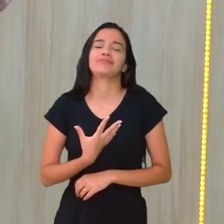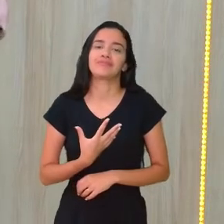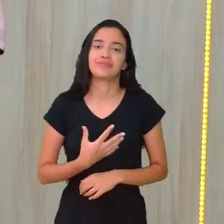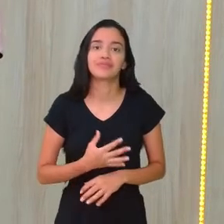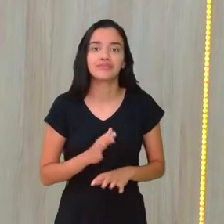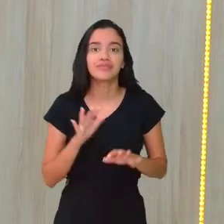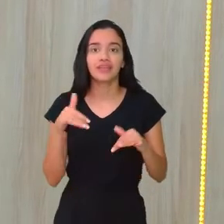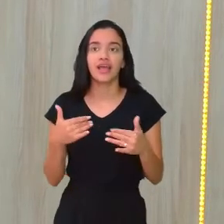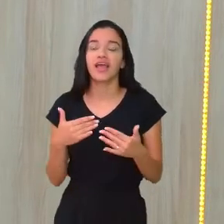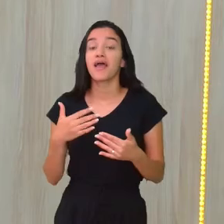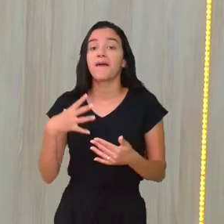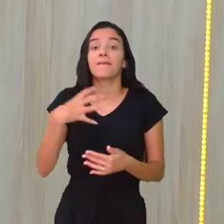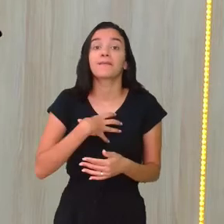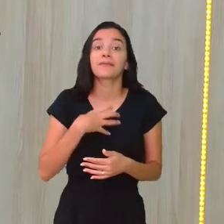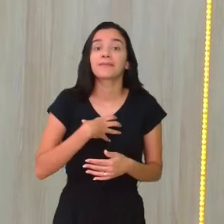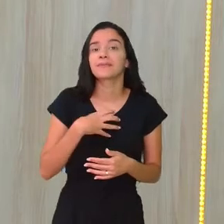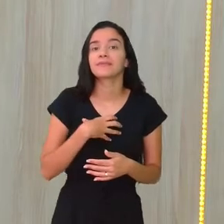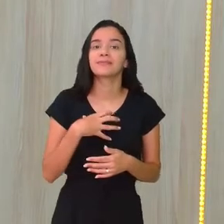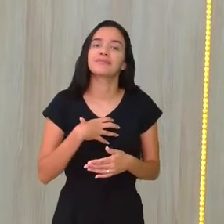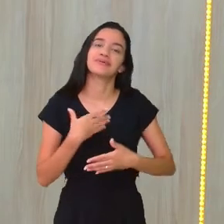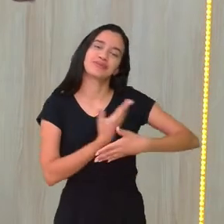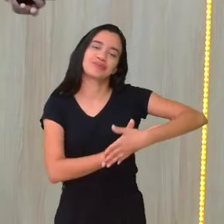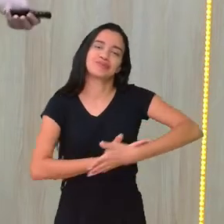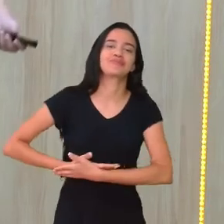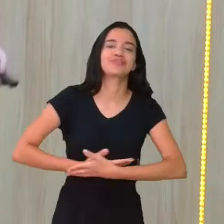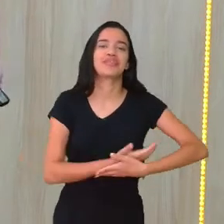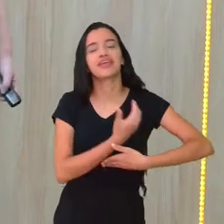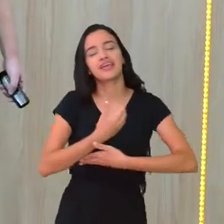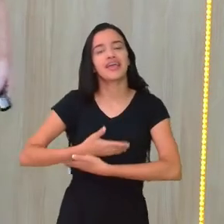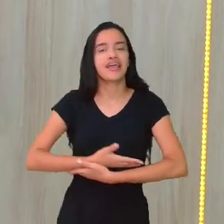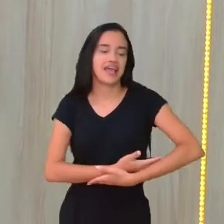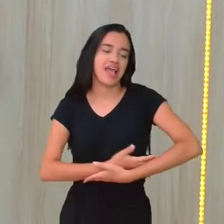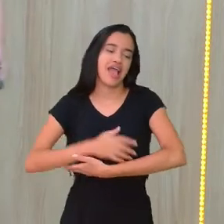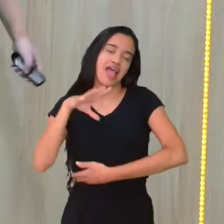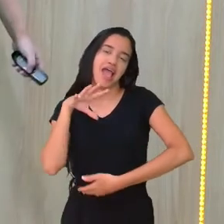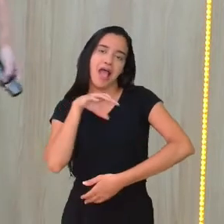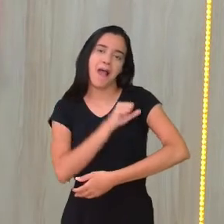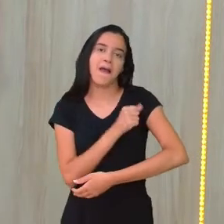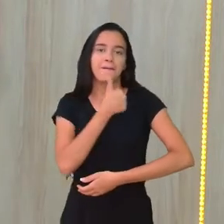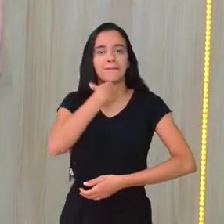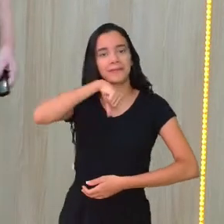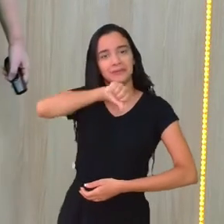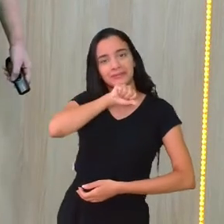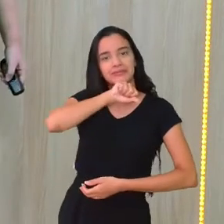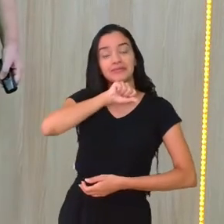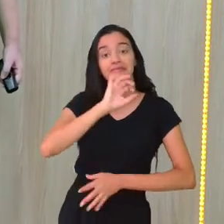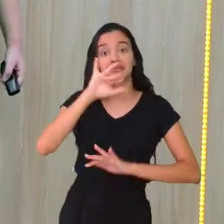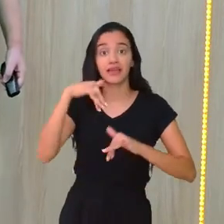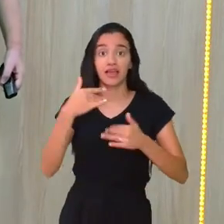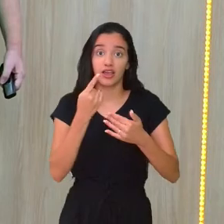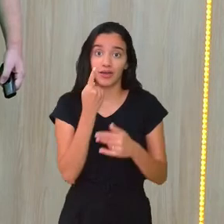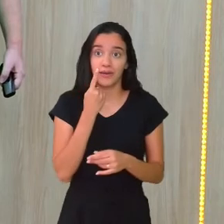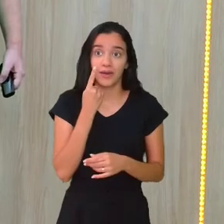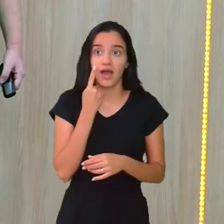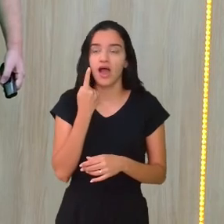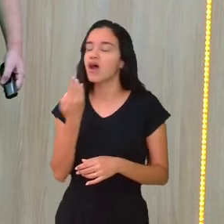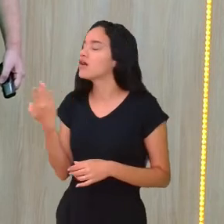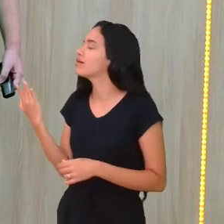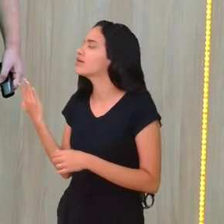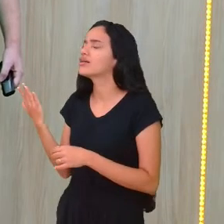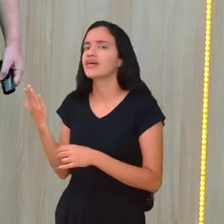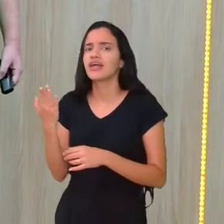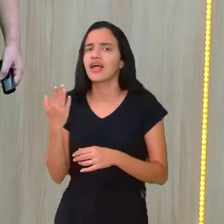É o primeiro sentimento que a gente tem quando beber, amor de mãe. E o resto de simetria nessas letras?